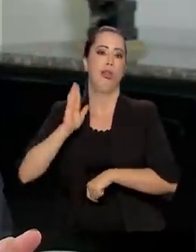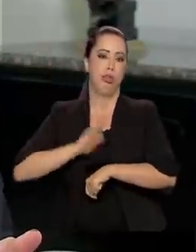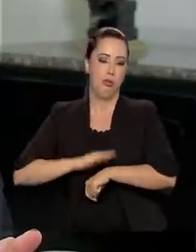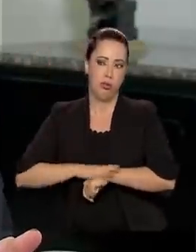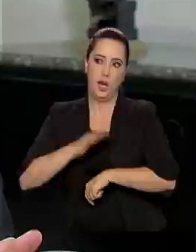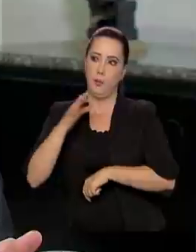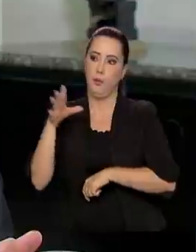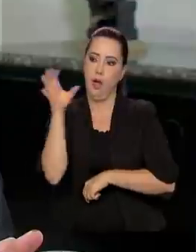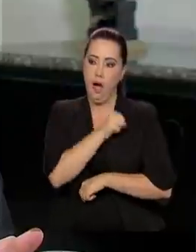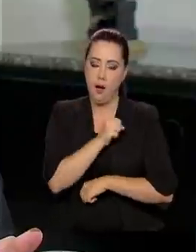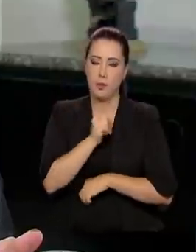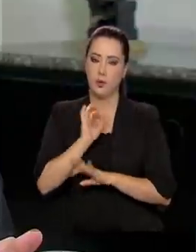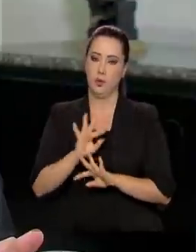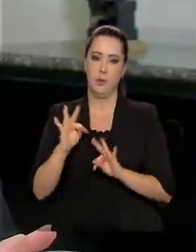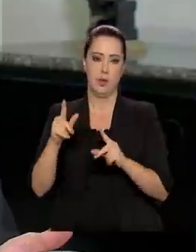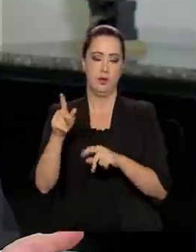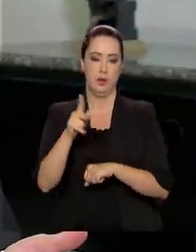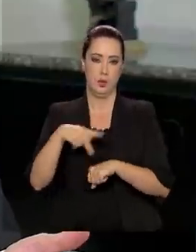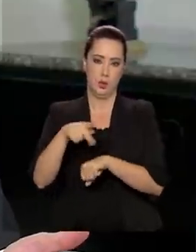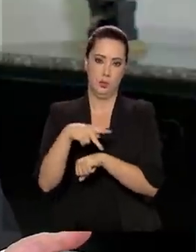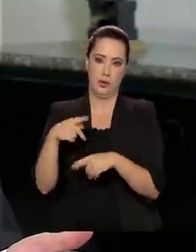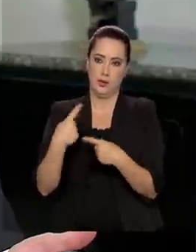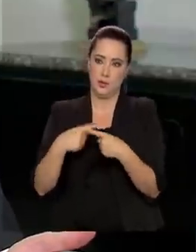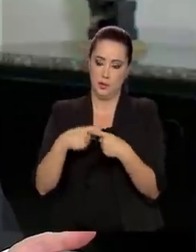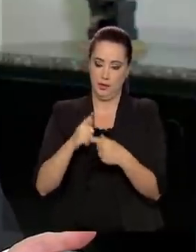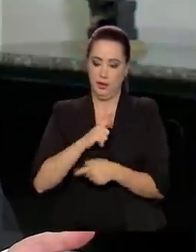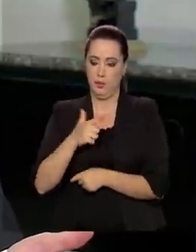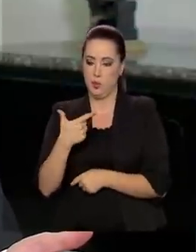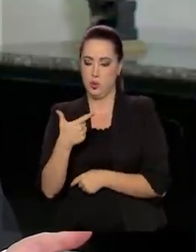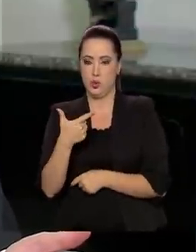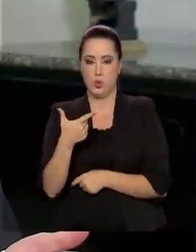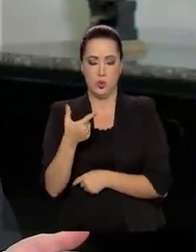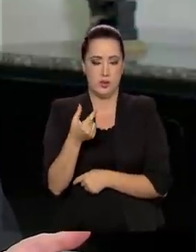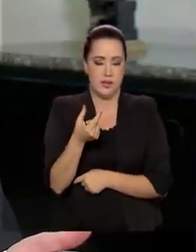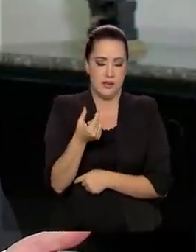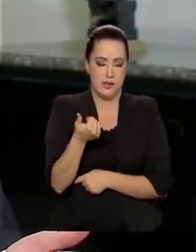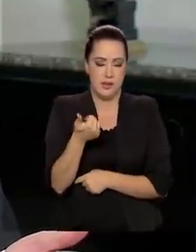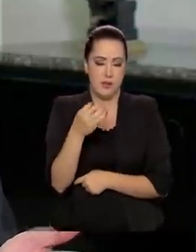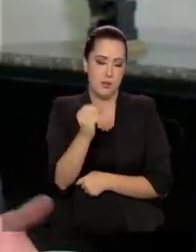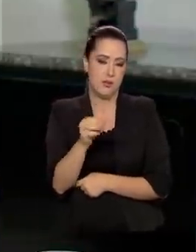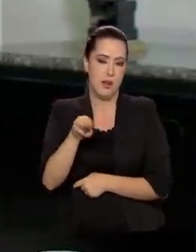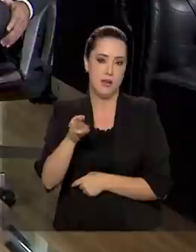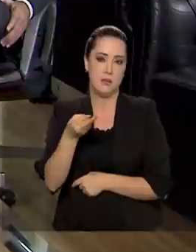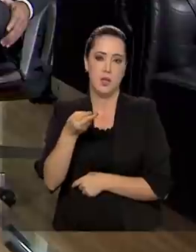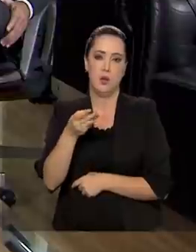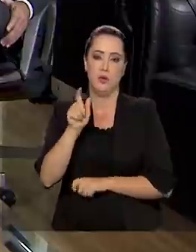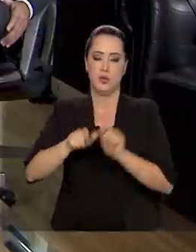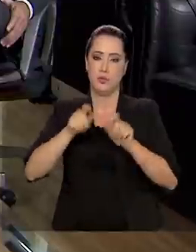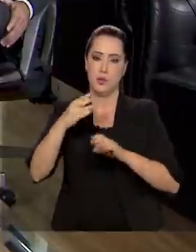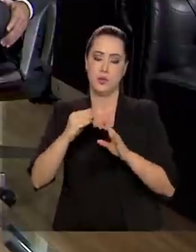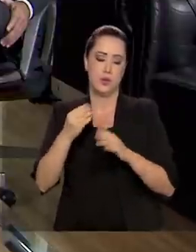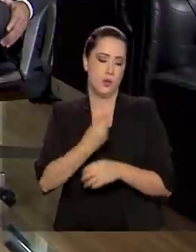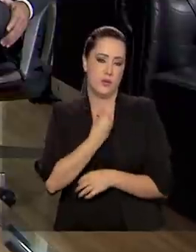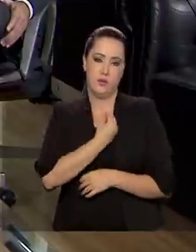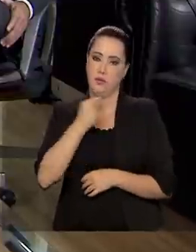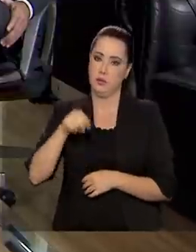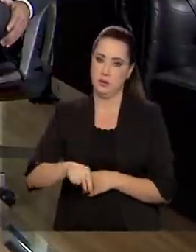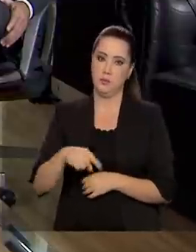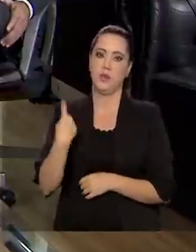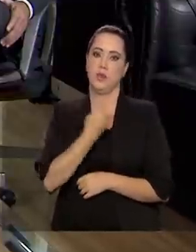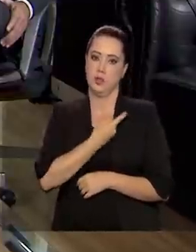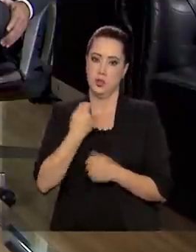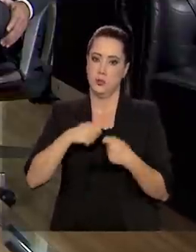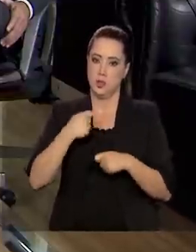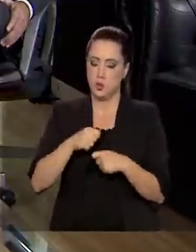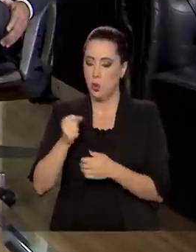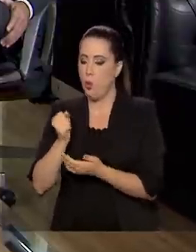necessária para todo o país, um país de 210 milhões de habitantes, nós precisamos somar tudo o que nós conseguimos comprar.